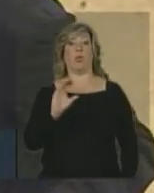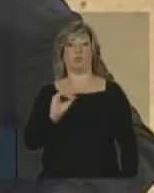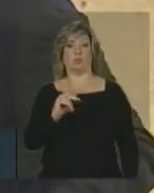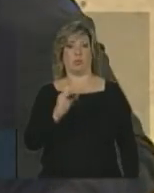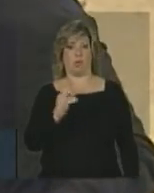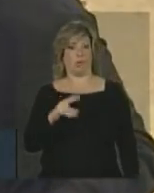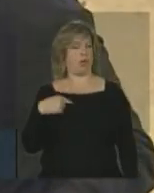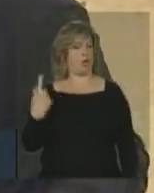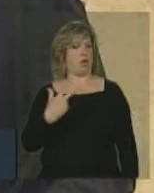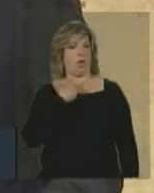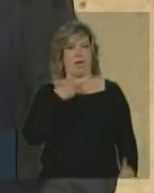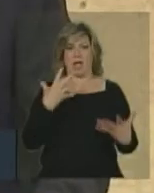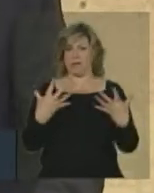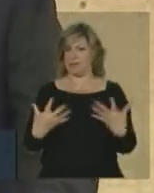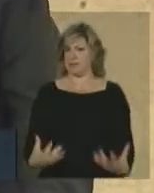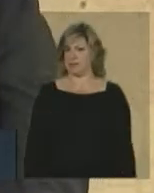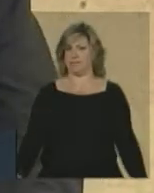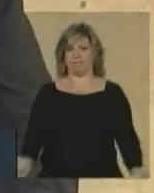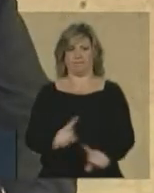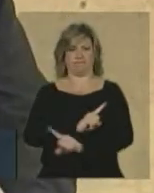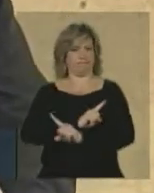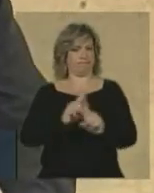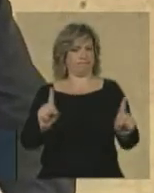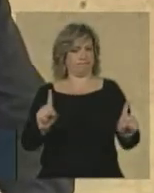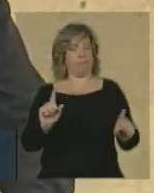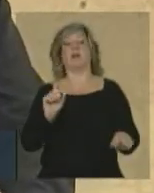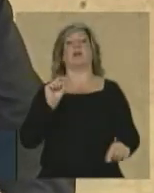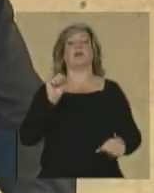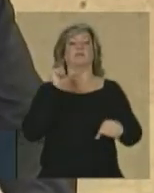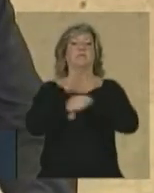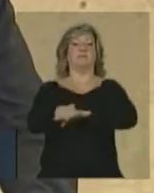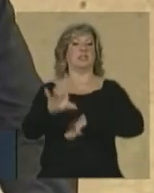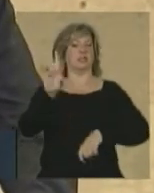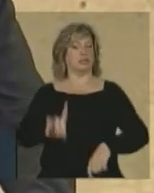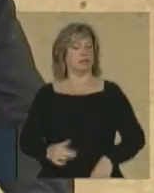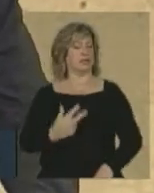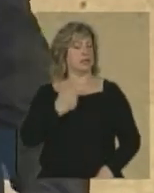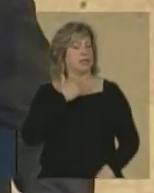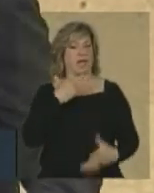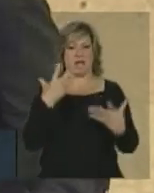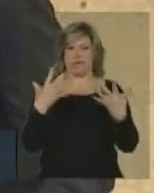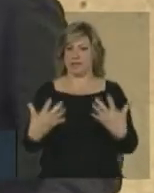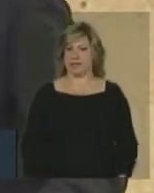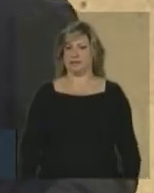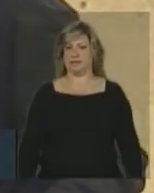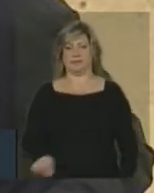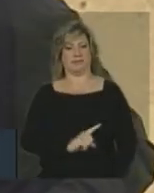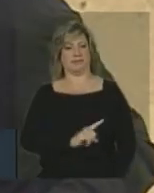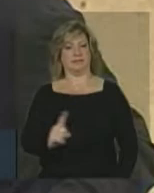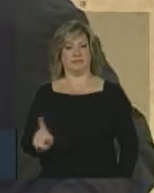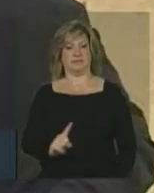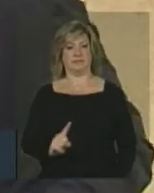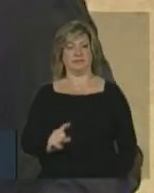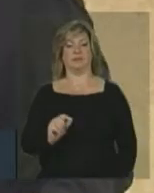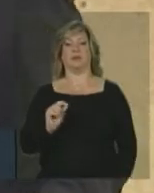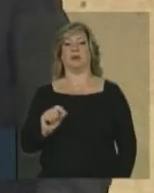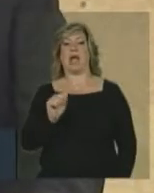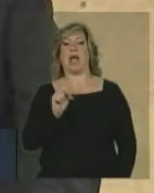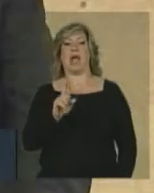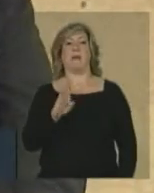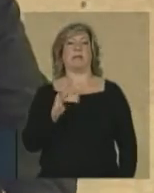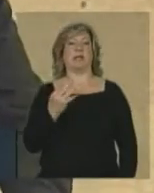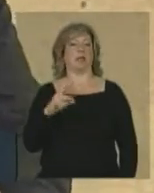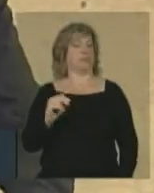que não se aceita, que a violação de direitos é algo que não se pode permitir, que o arbítrio é indesejável, que as